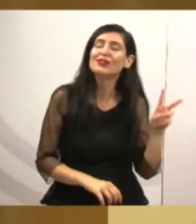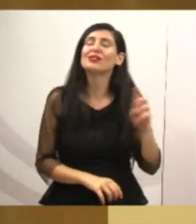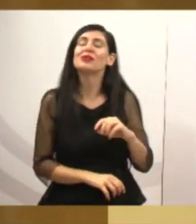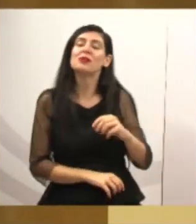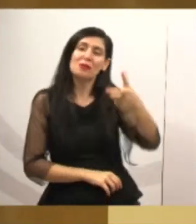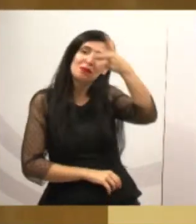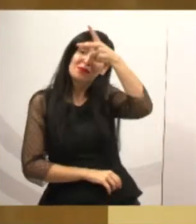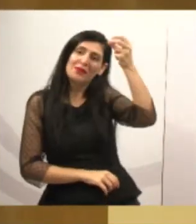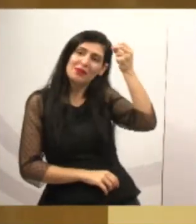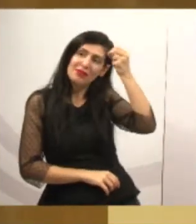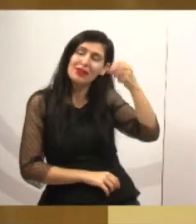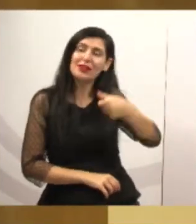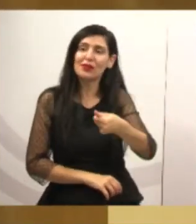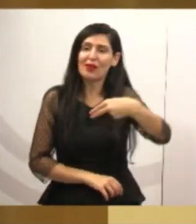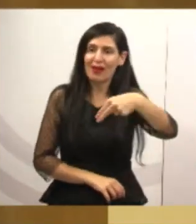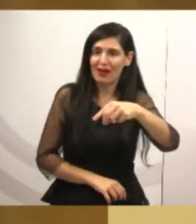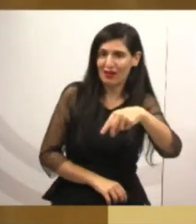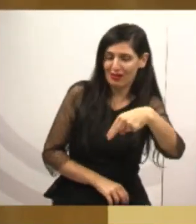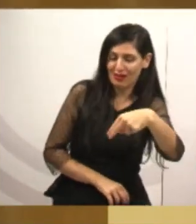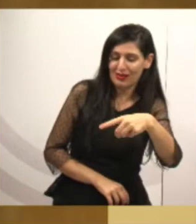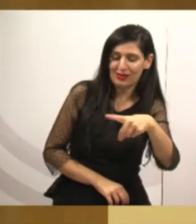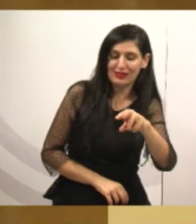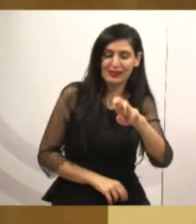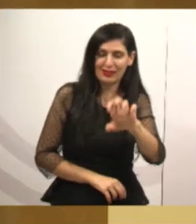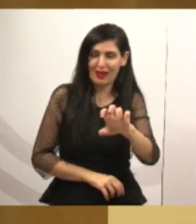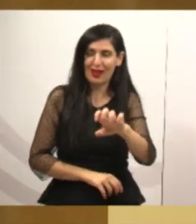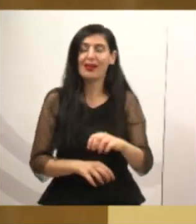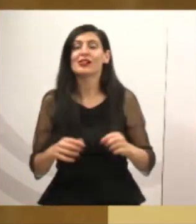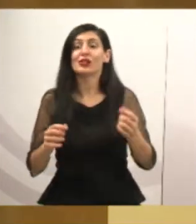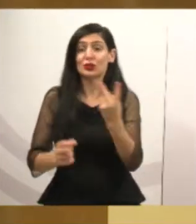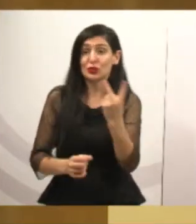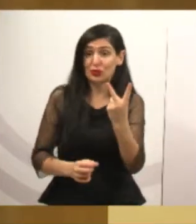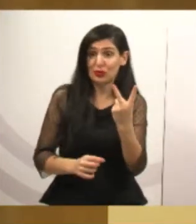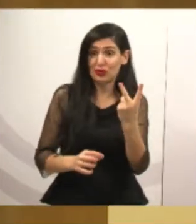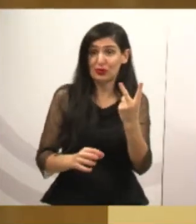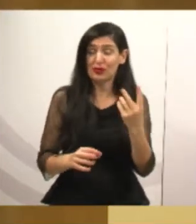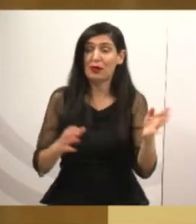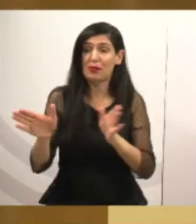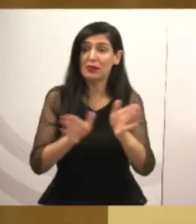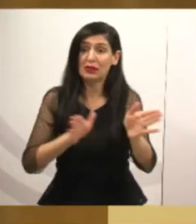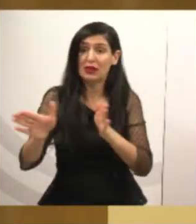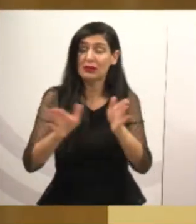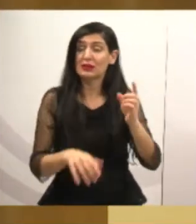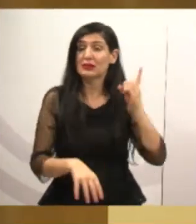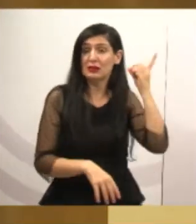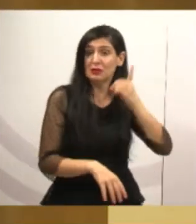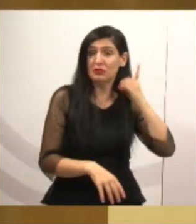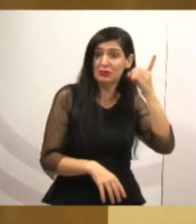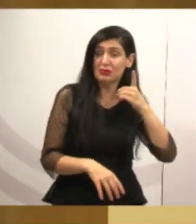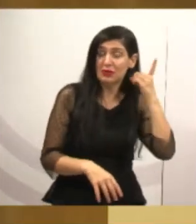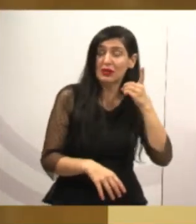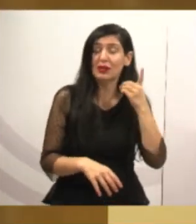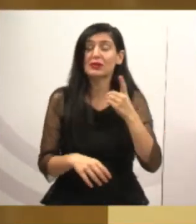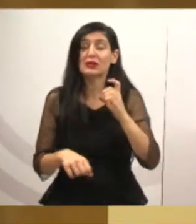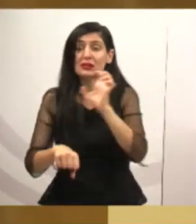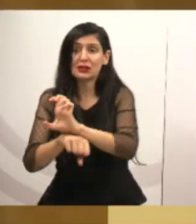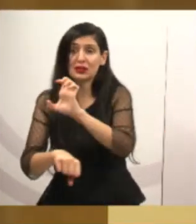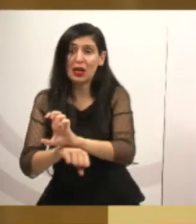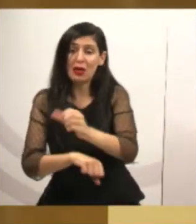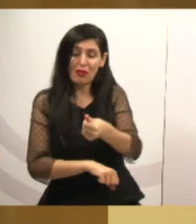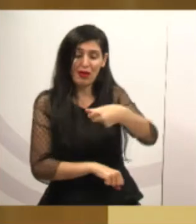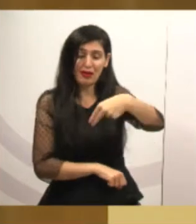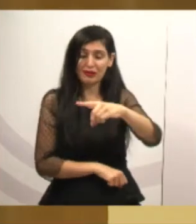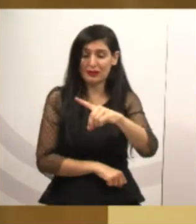para o segundo mandato, já como deputado estadual. Então, eu acho que isso que importante, conhecer a política, saber a